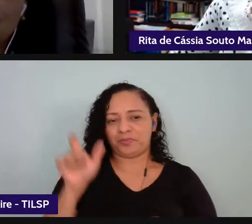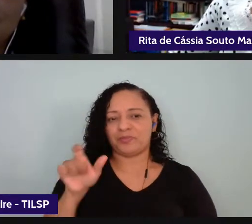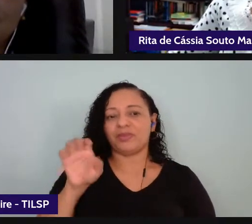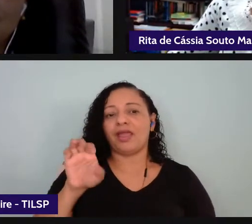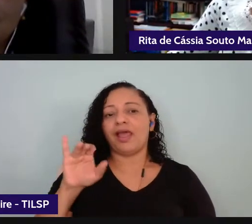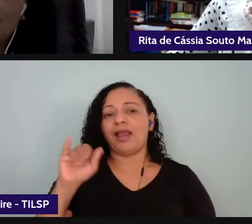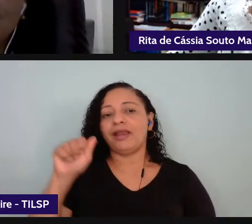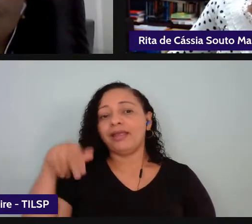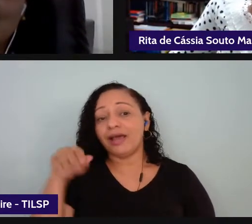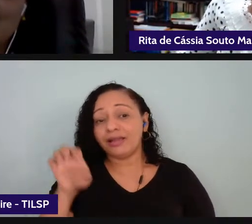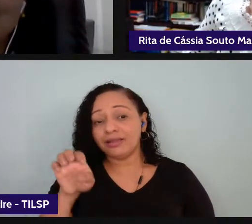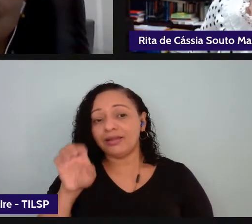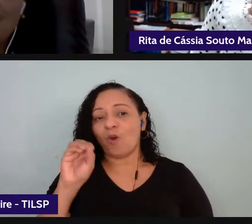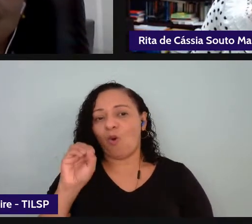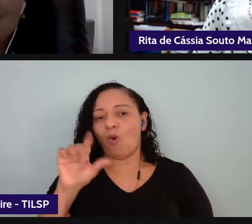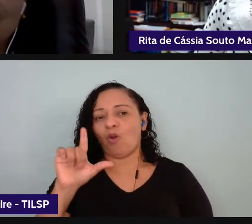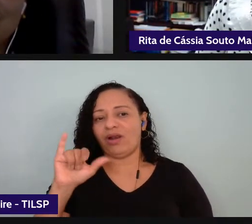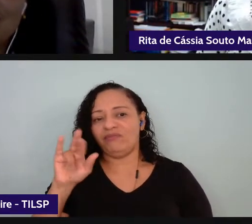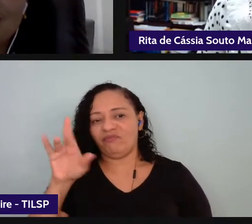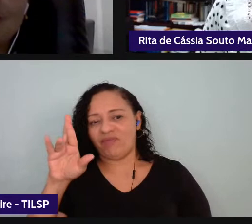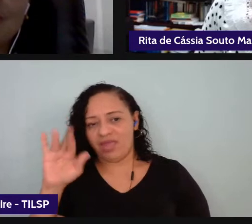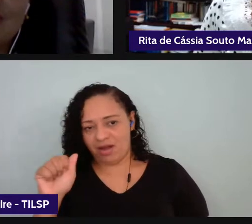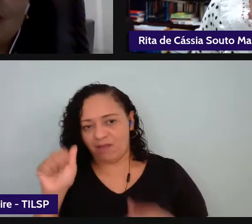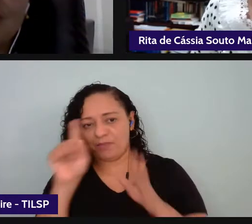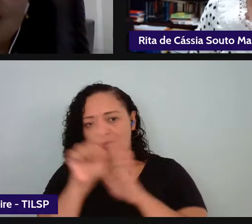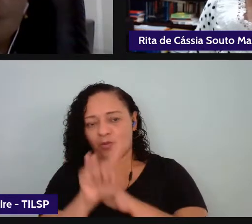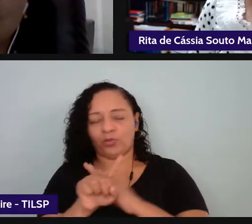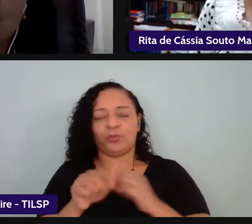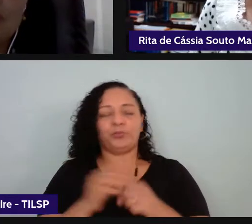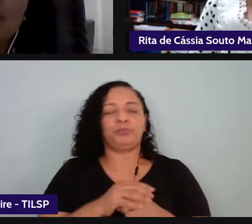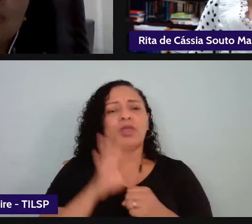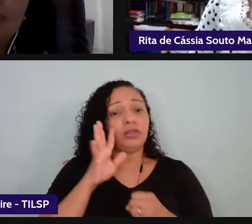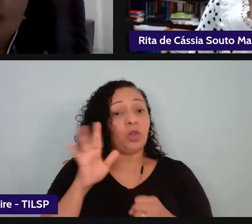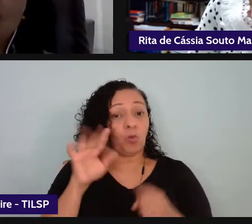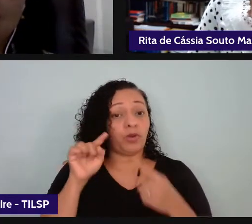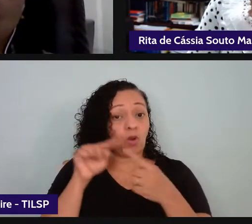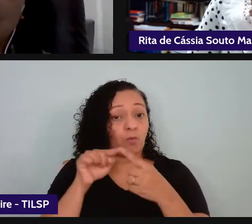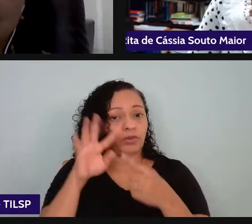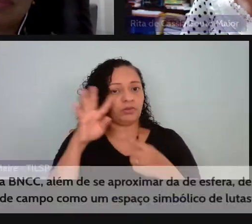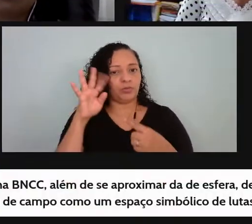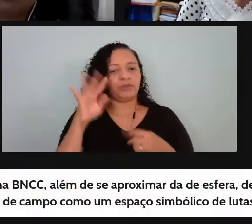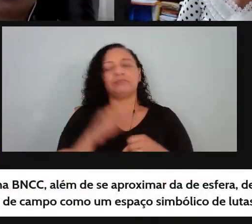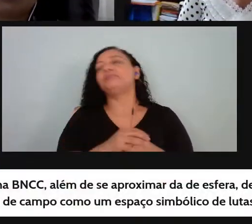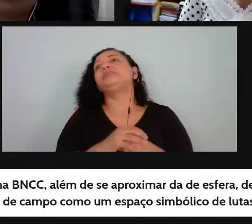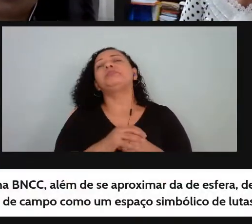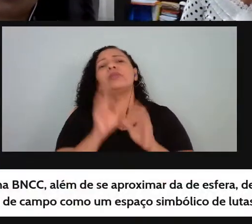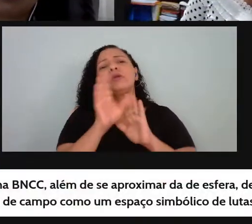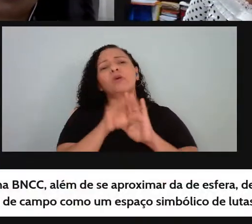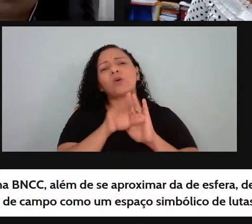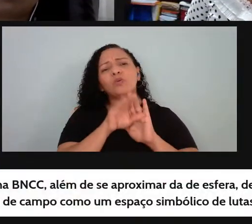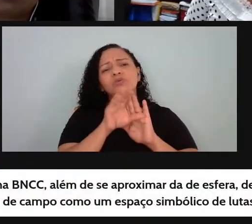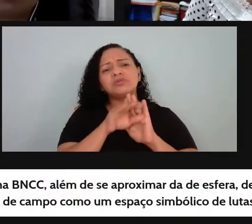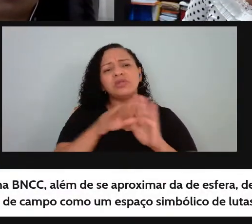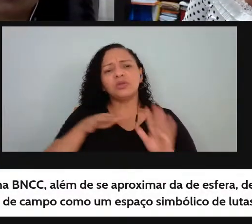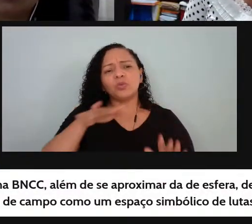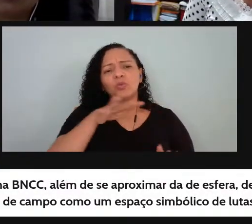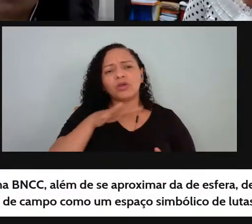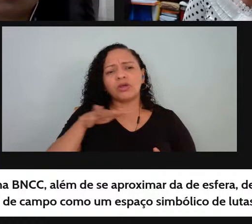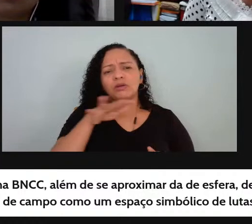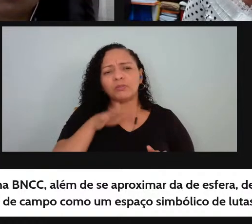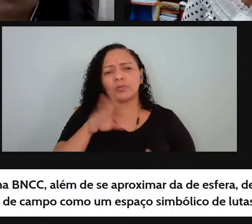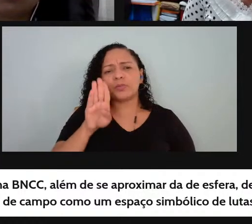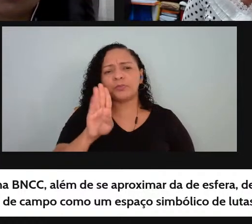teóricas uma primeira ela pergunta a noção de campo na BNCC além de se